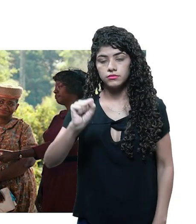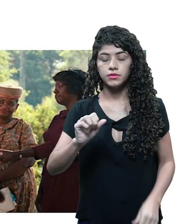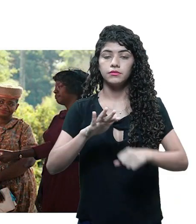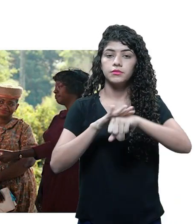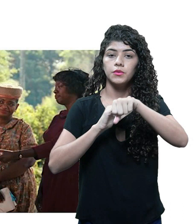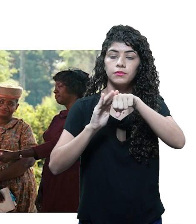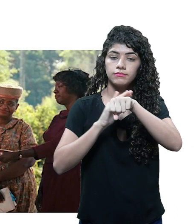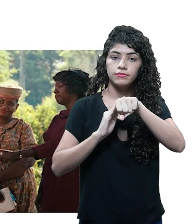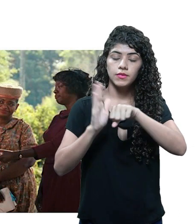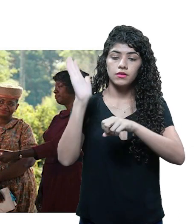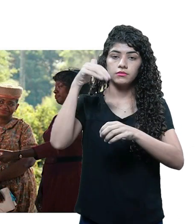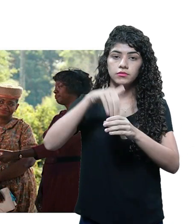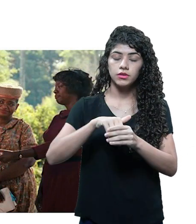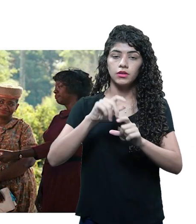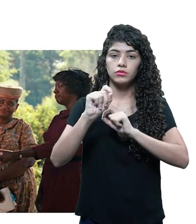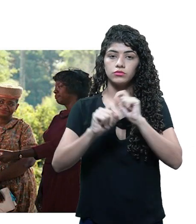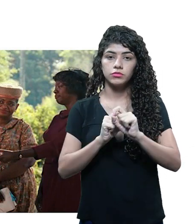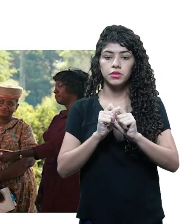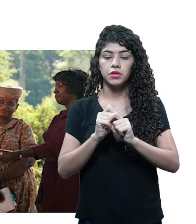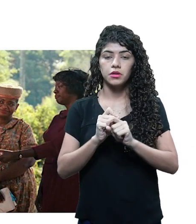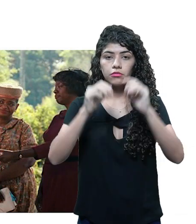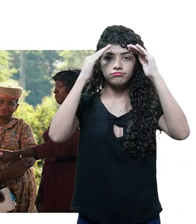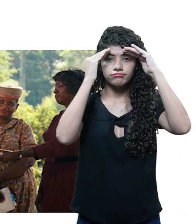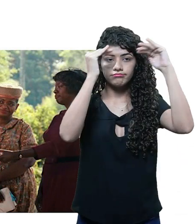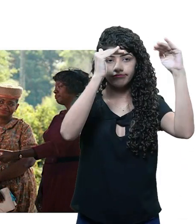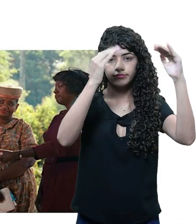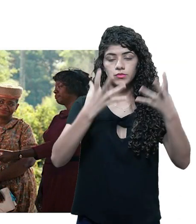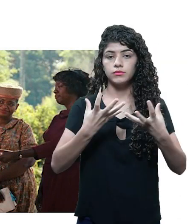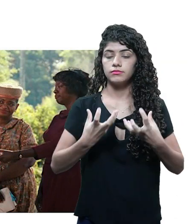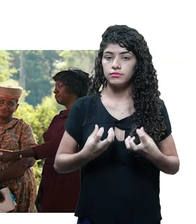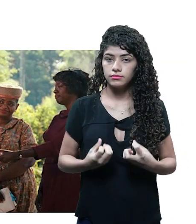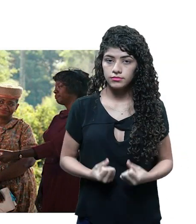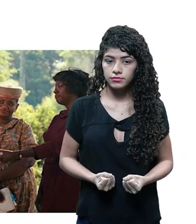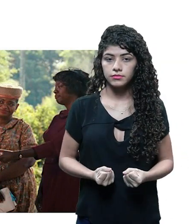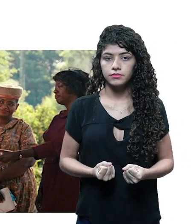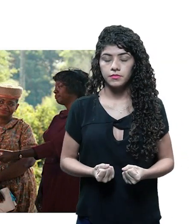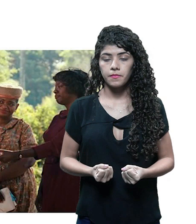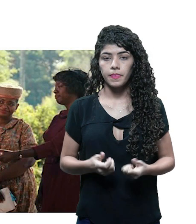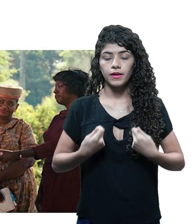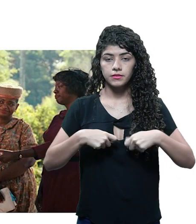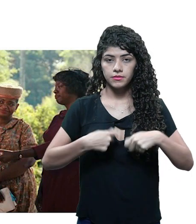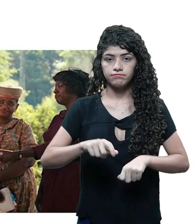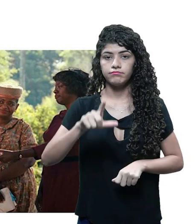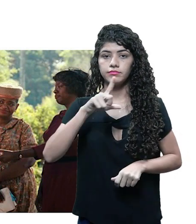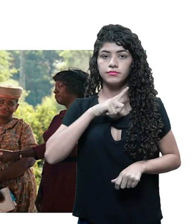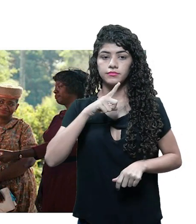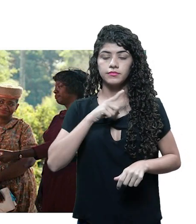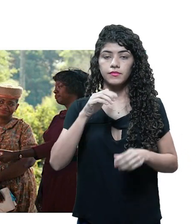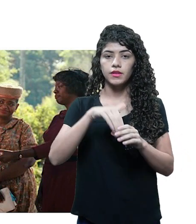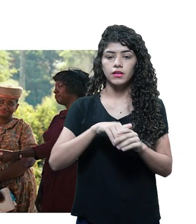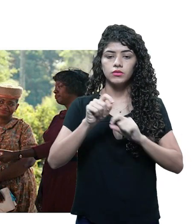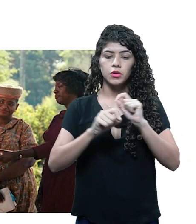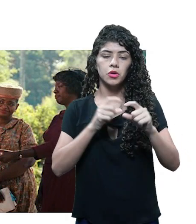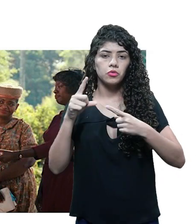diálogos, certo? Dentro de uma conformação que é uma conformação que a indústria pede, ou seja,